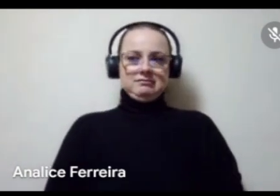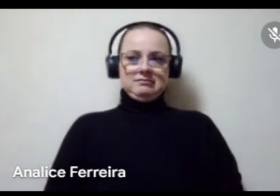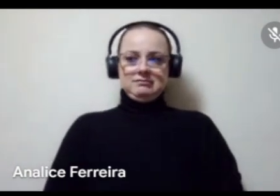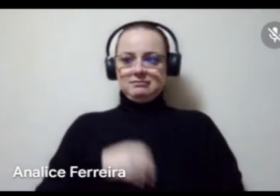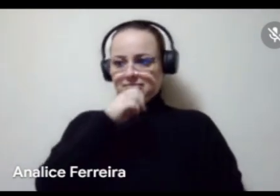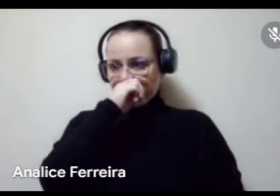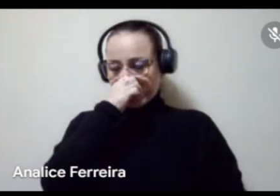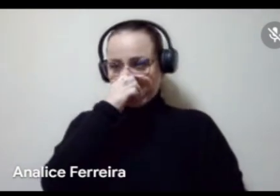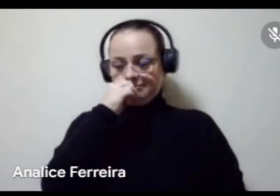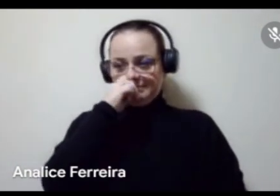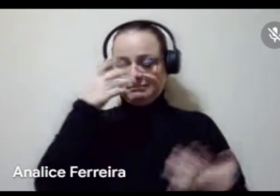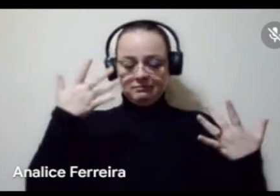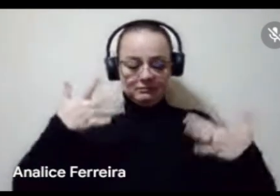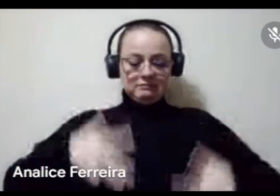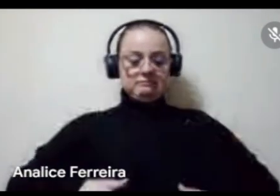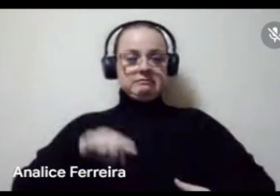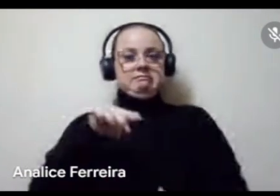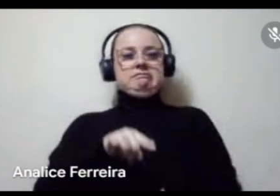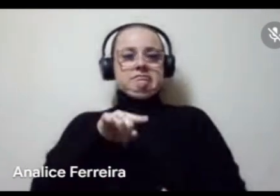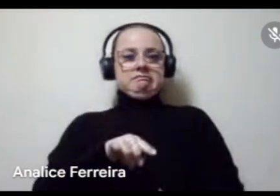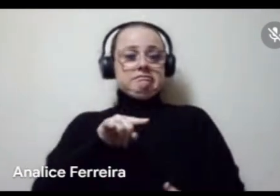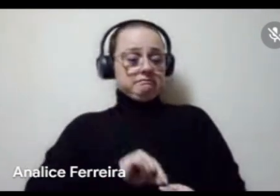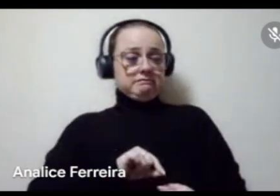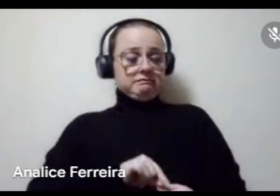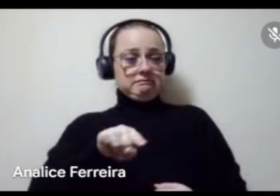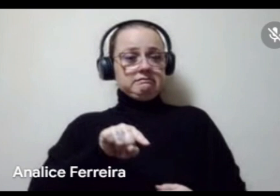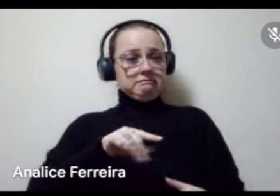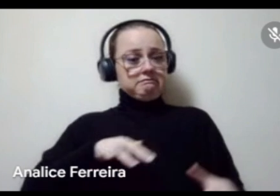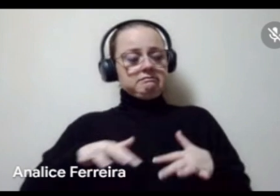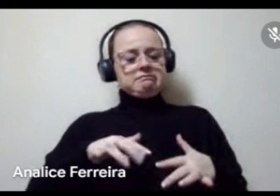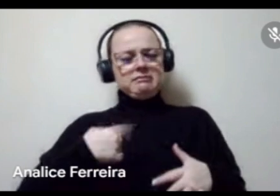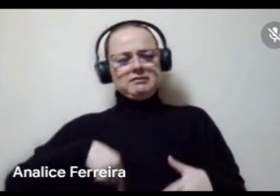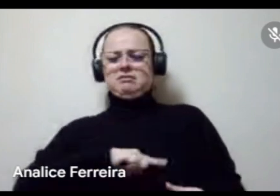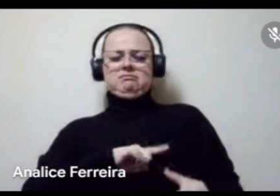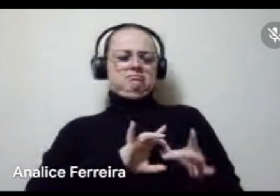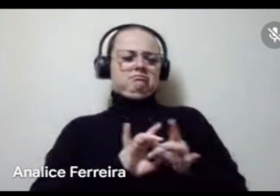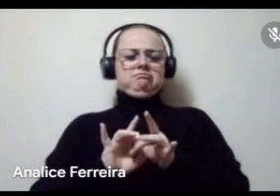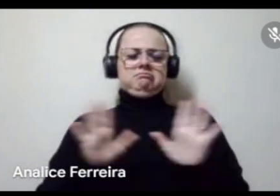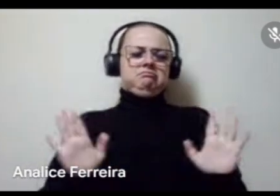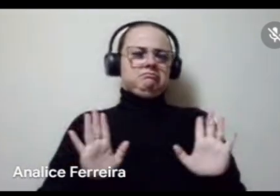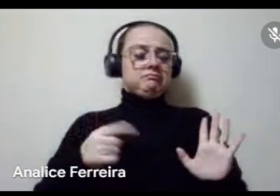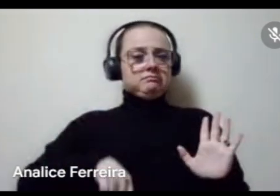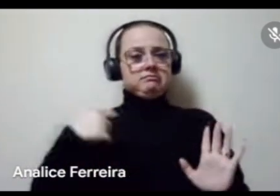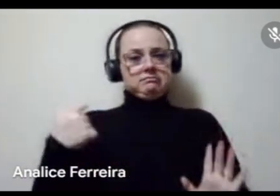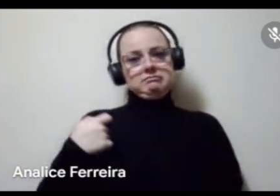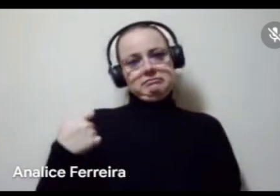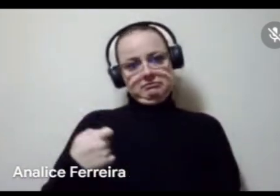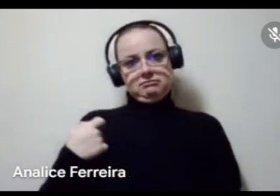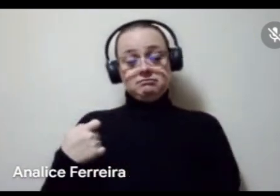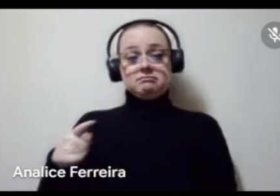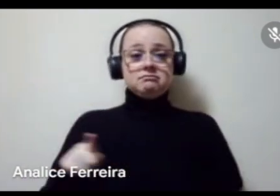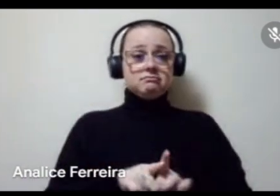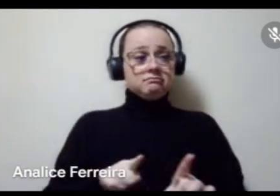de deixar esse, de fazer essa circulação, mesmo entre nós, aqui, no Rio Grande, e também